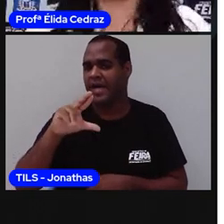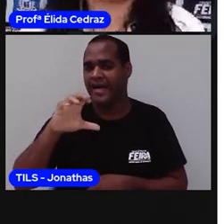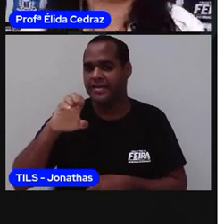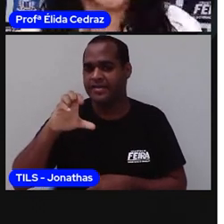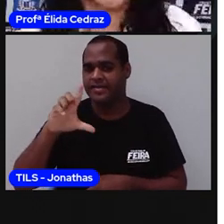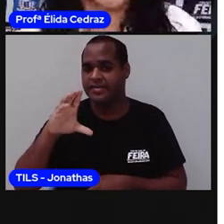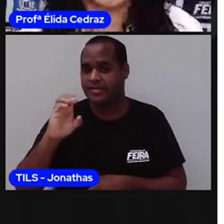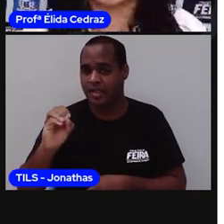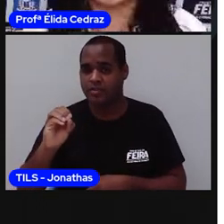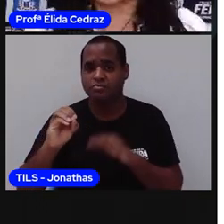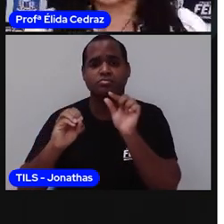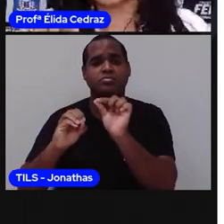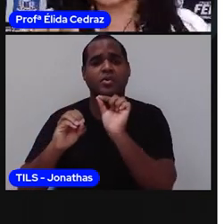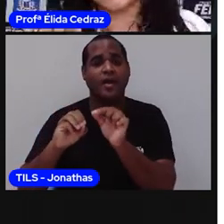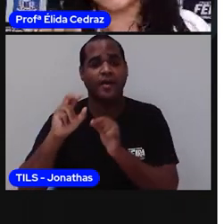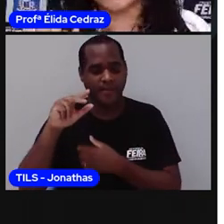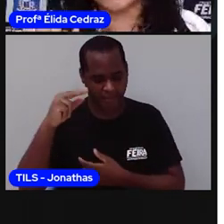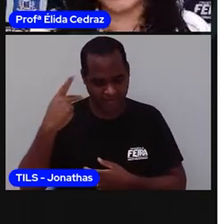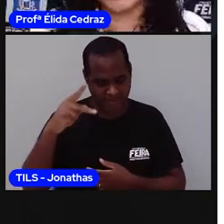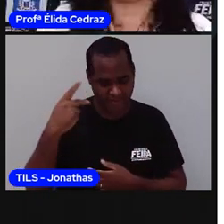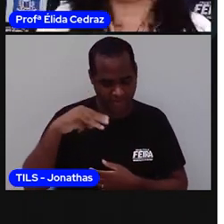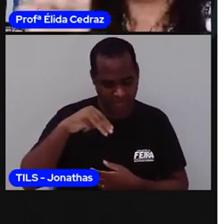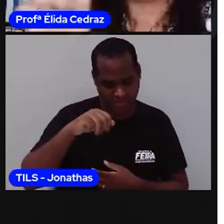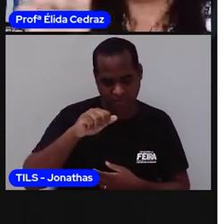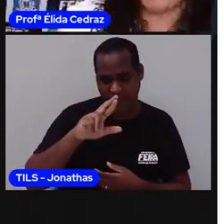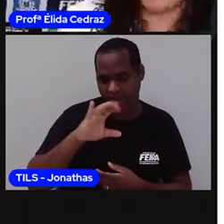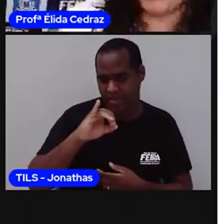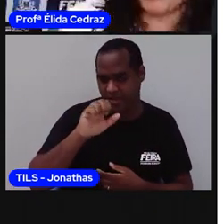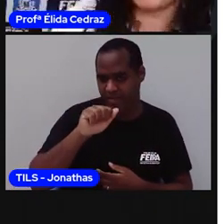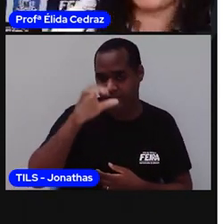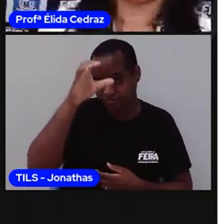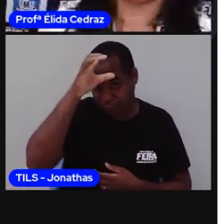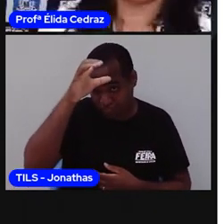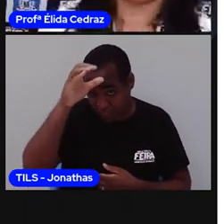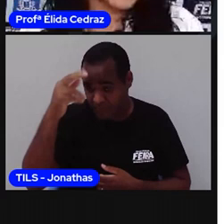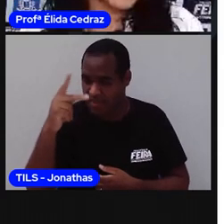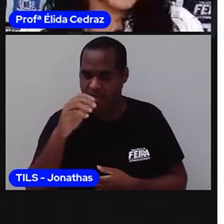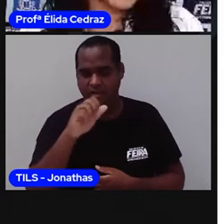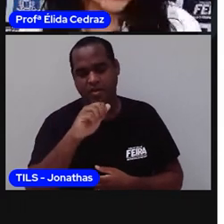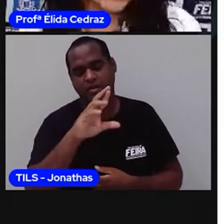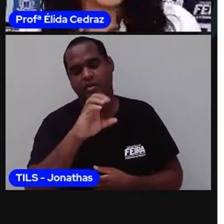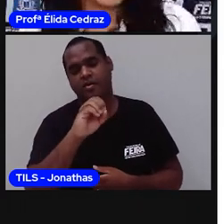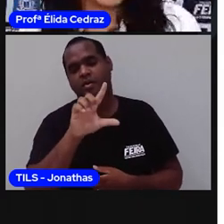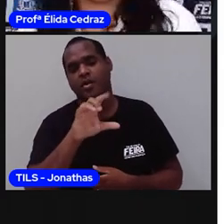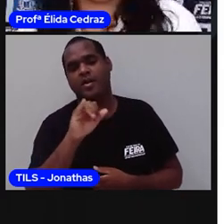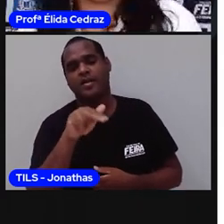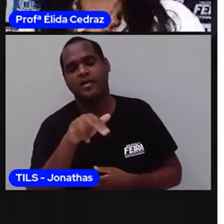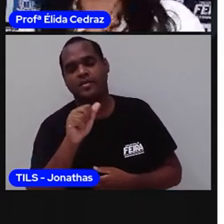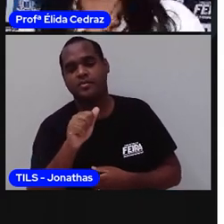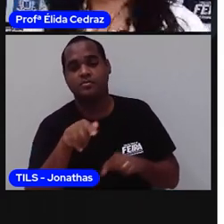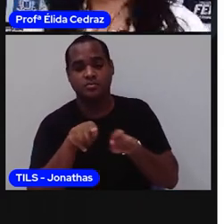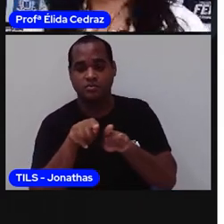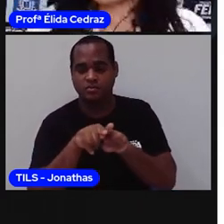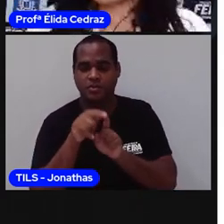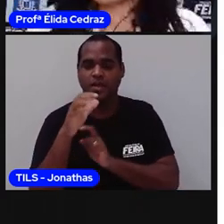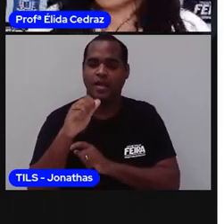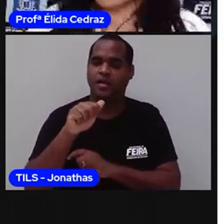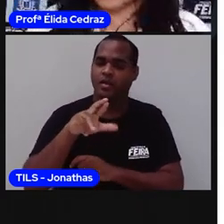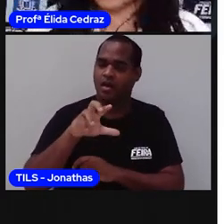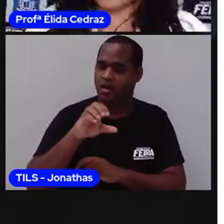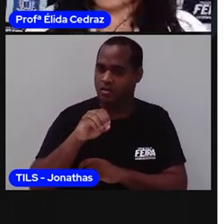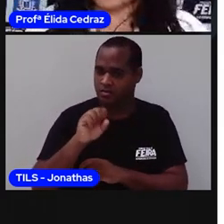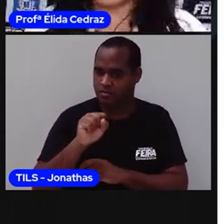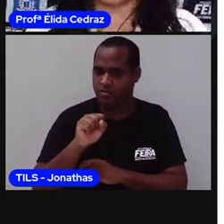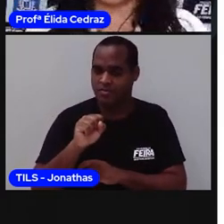de Mariana. Ele é tio de Carolina e de Carlos. Os pais